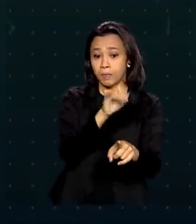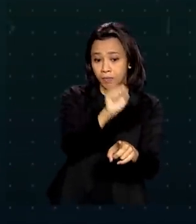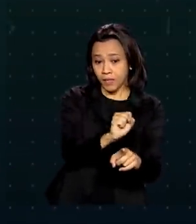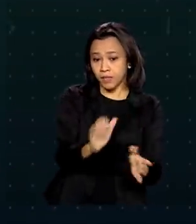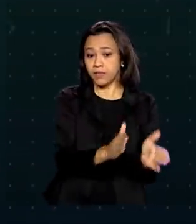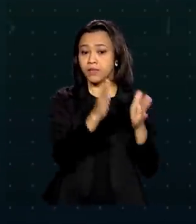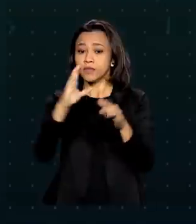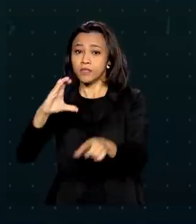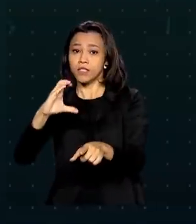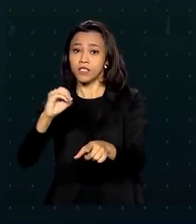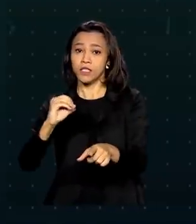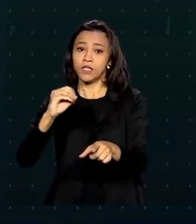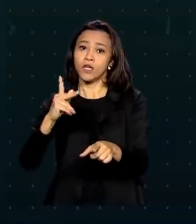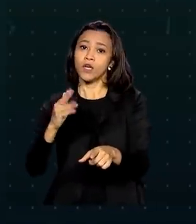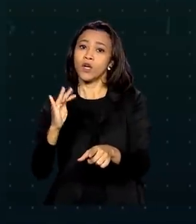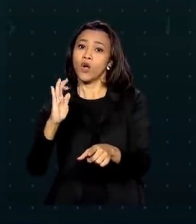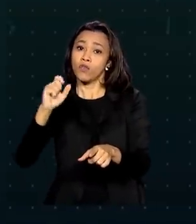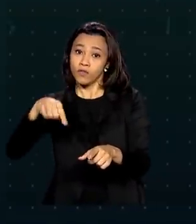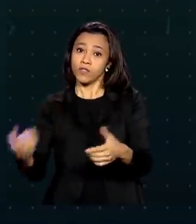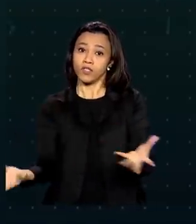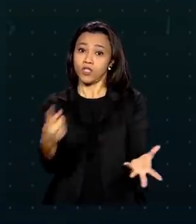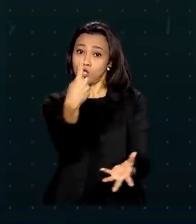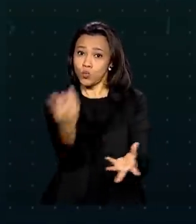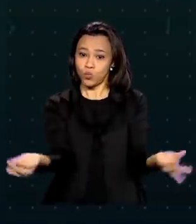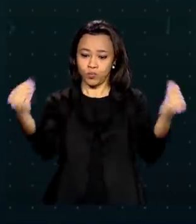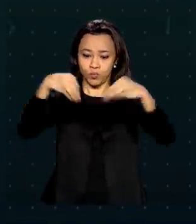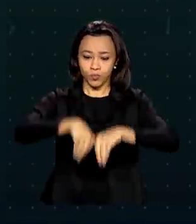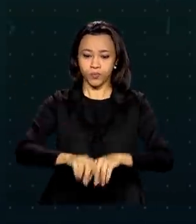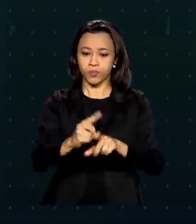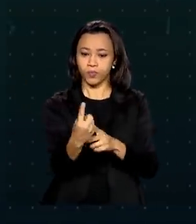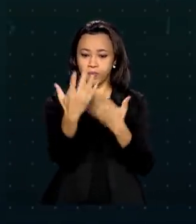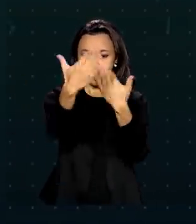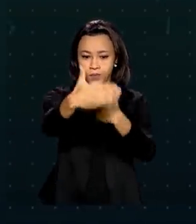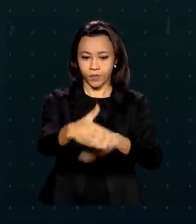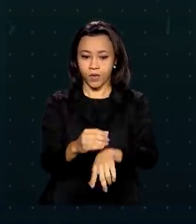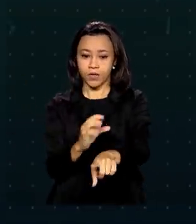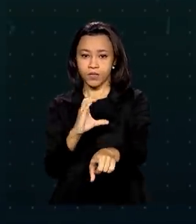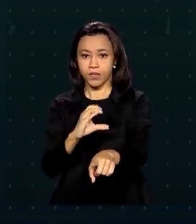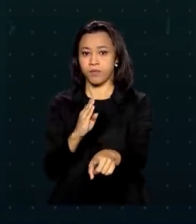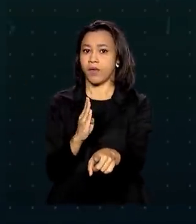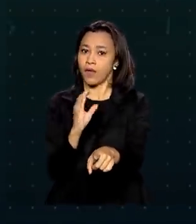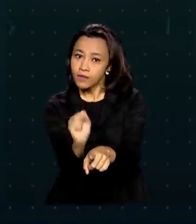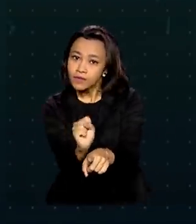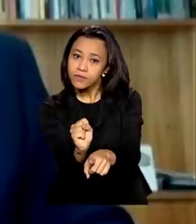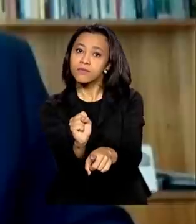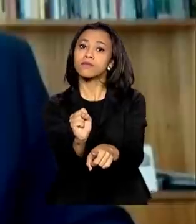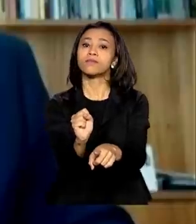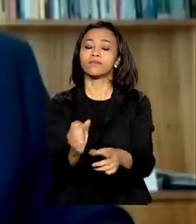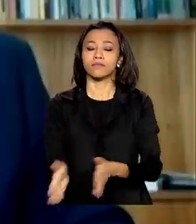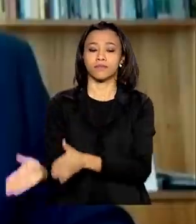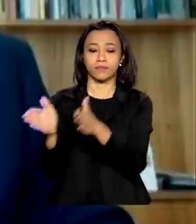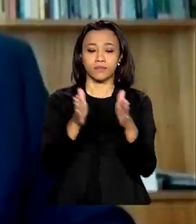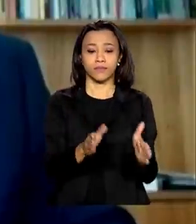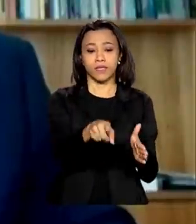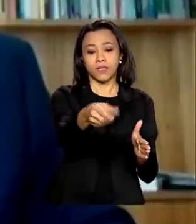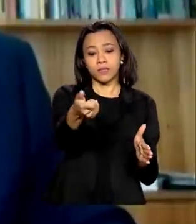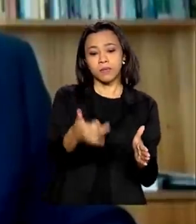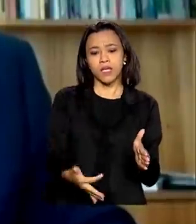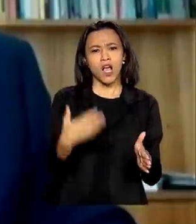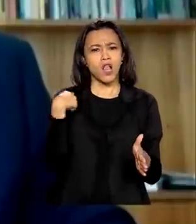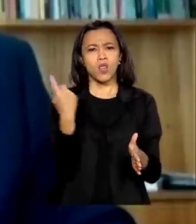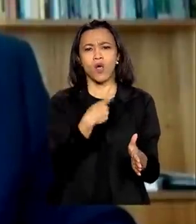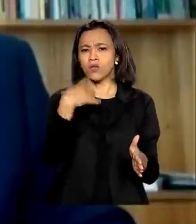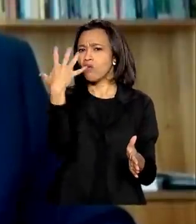O governo propõe substituir por um imposto sobre valor agregado, a CBS. Nós não vamos